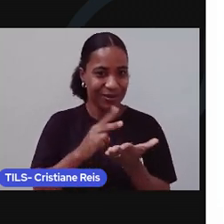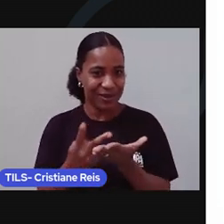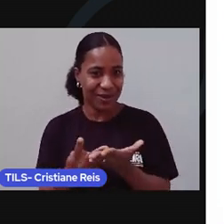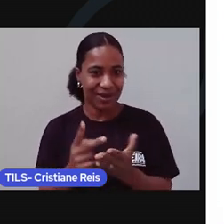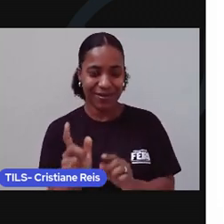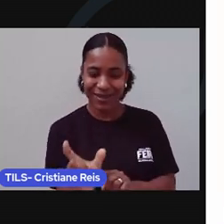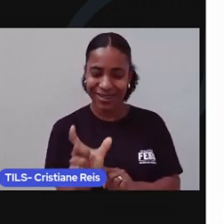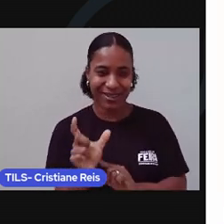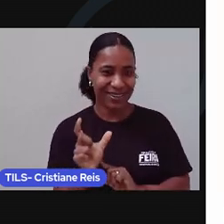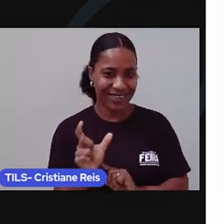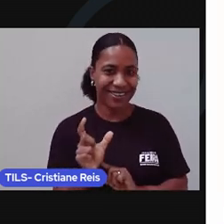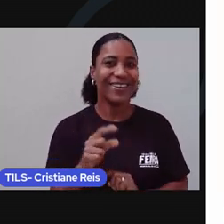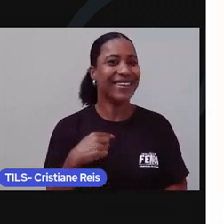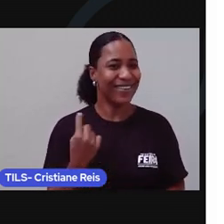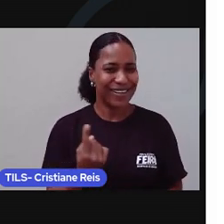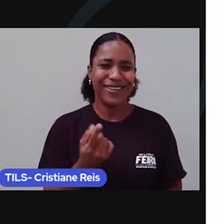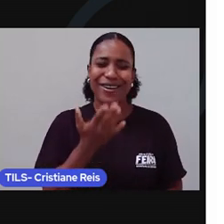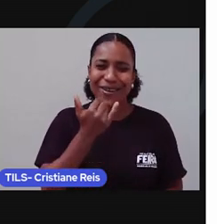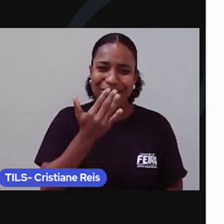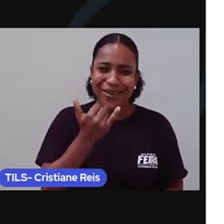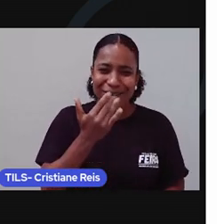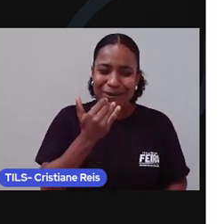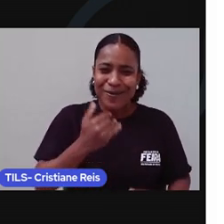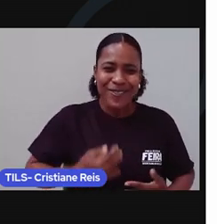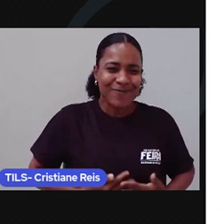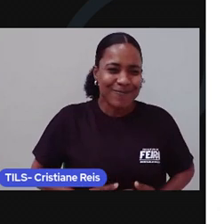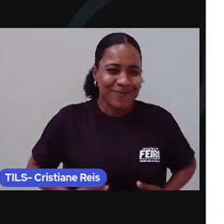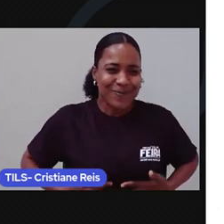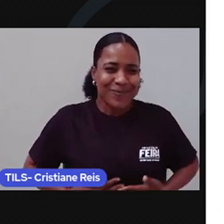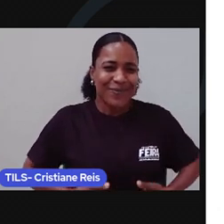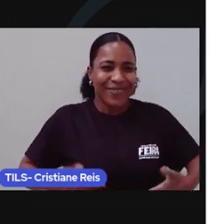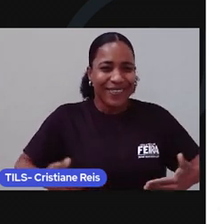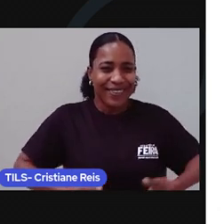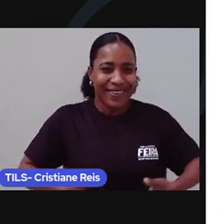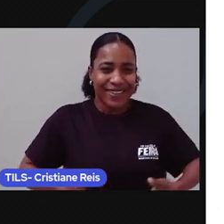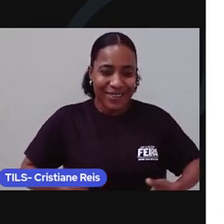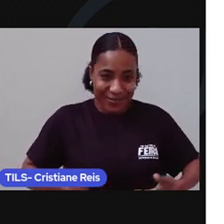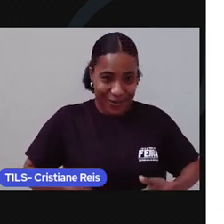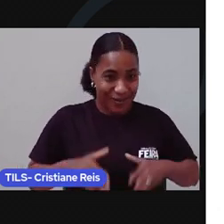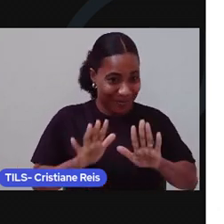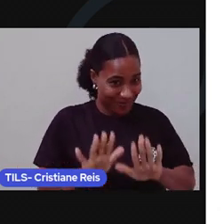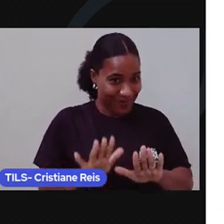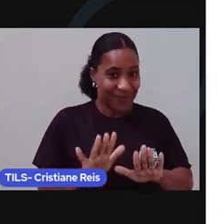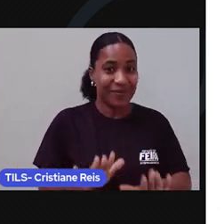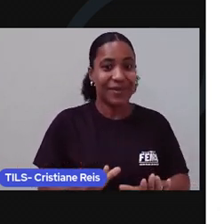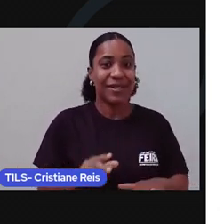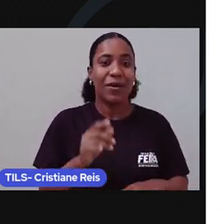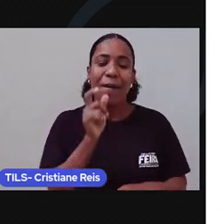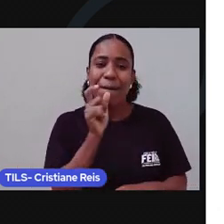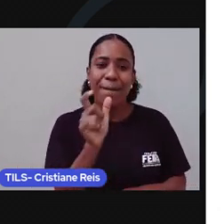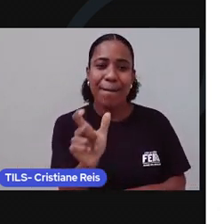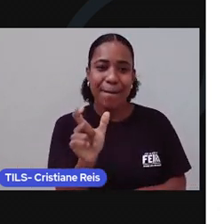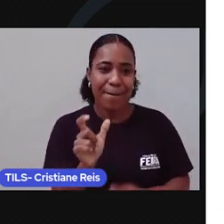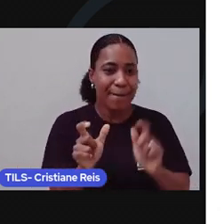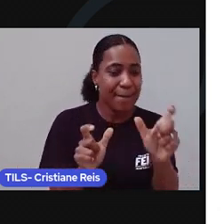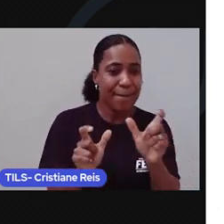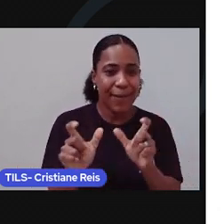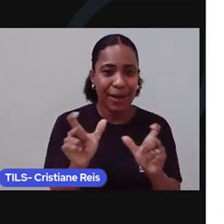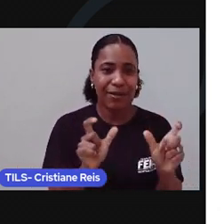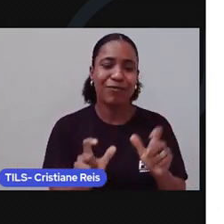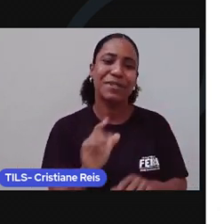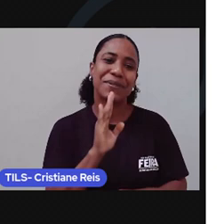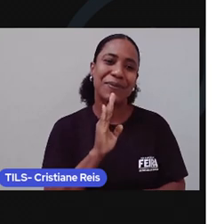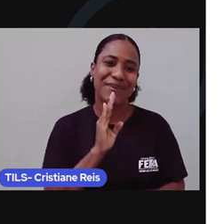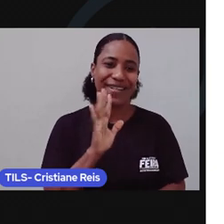comida, senão vamos ficar com muita fome. Com certeza, você está familiarizado com diversas palavras que fazem parte do mundo da